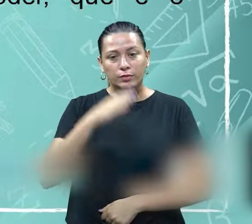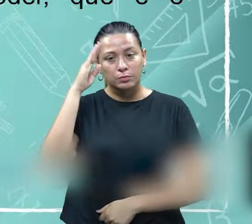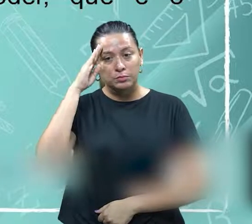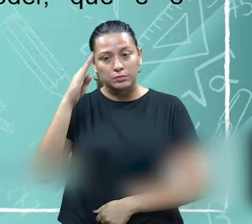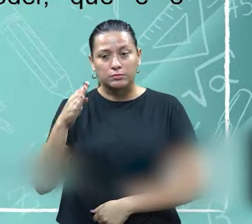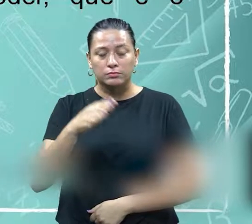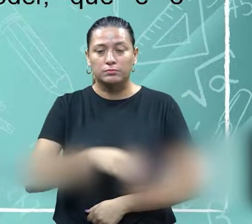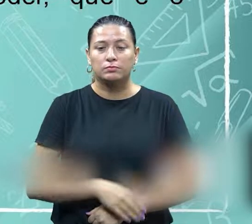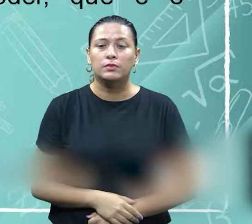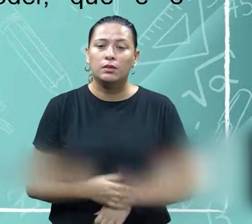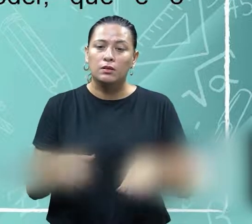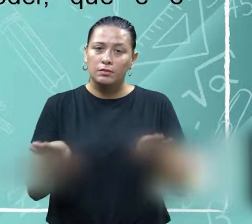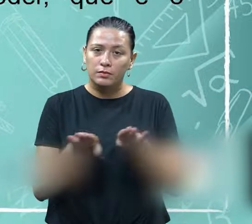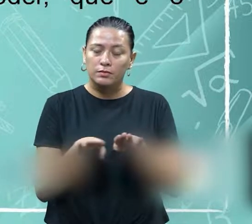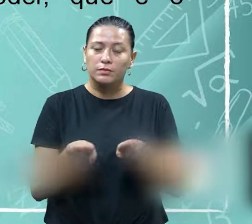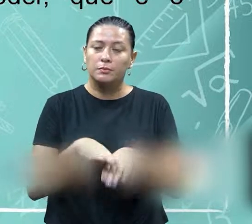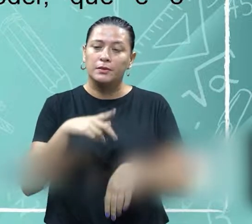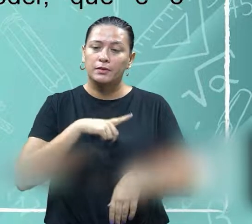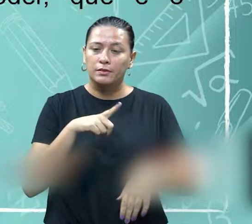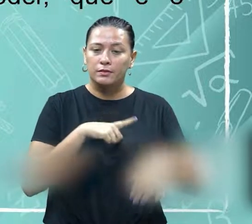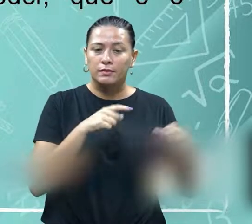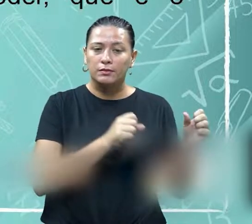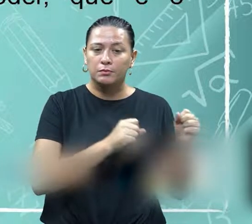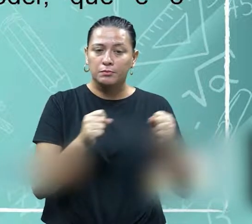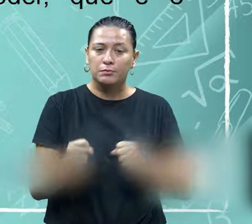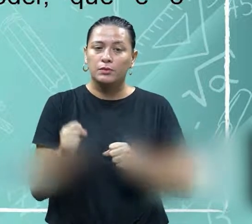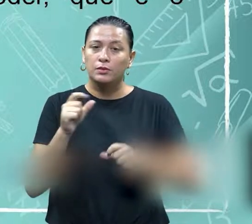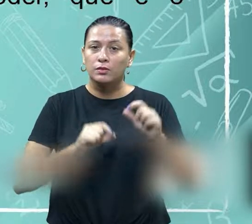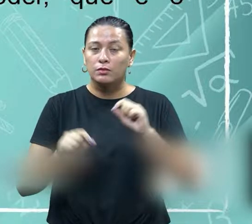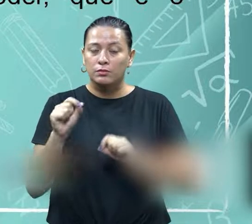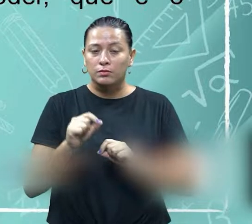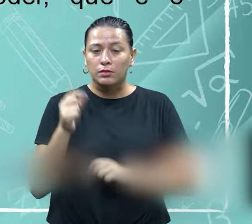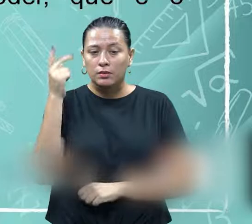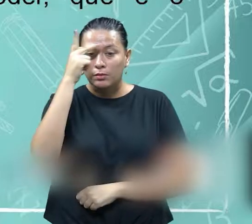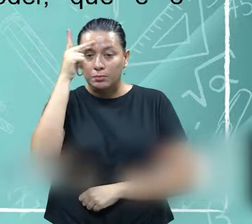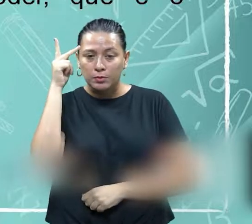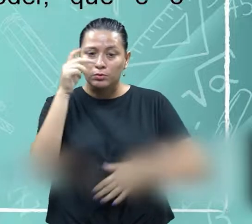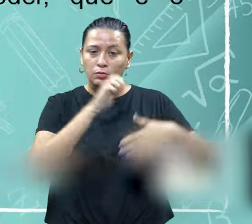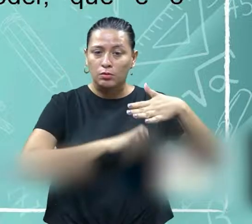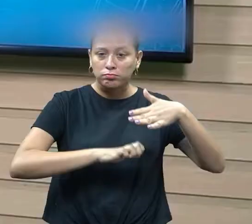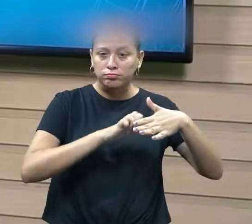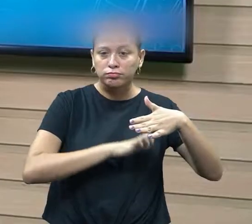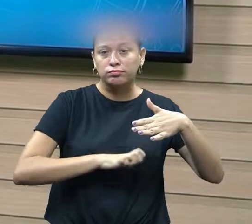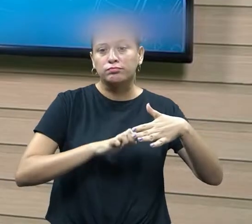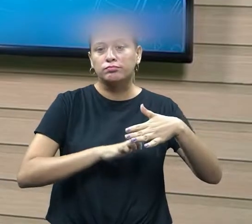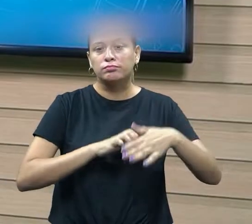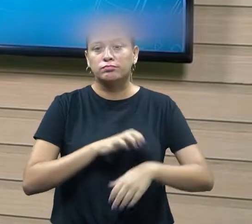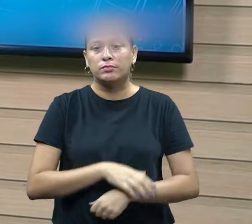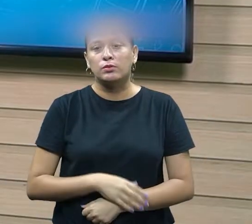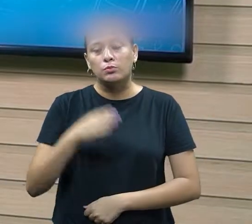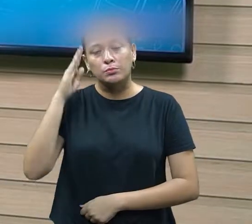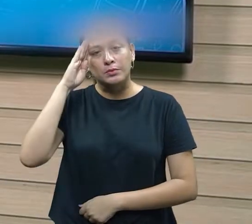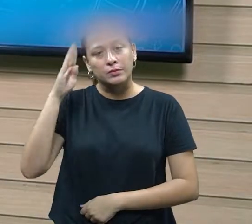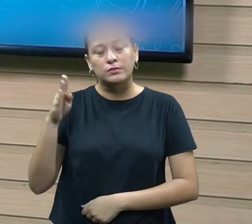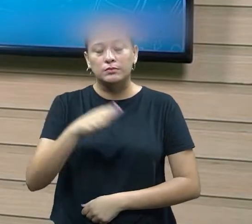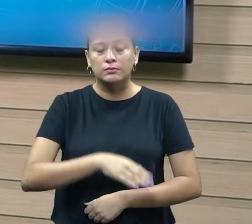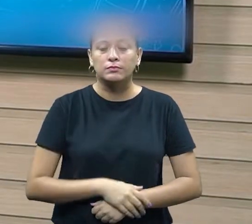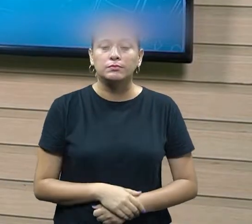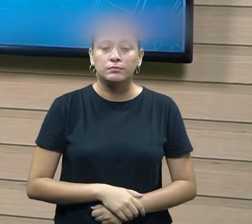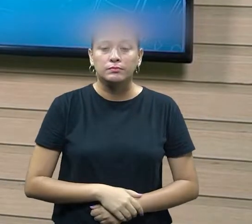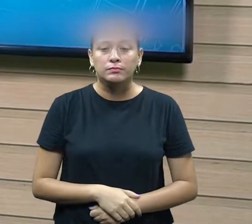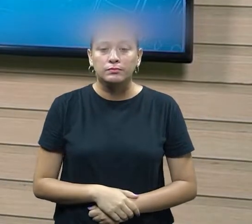com o principal e legítimo detetor do poder que é o empresário e principal executivo veja só que quem é que vai ter